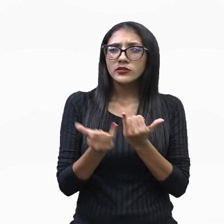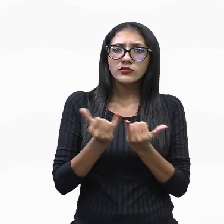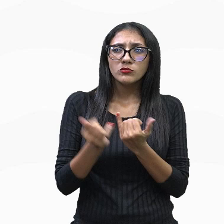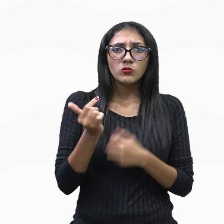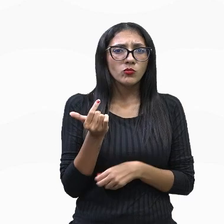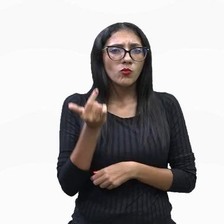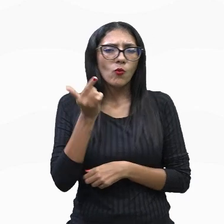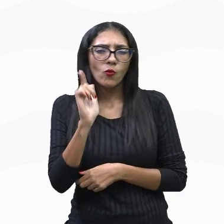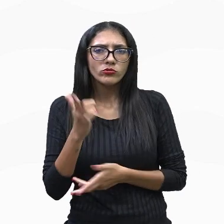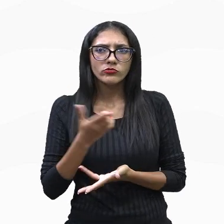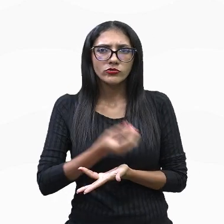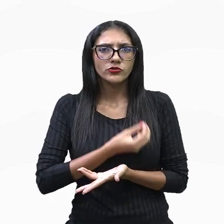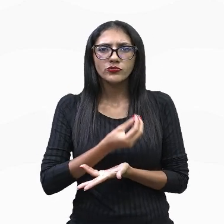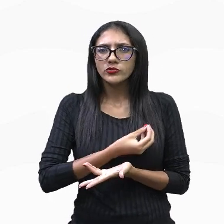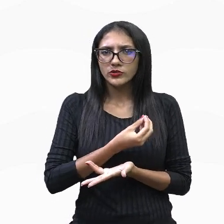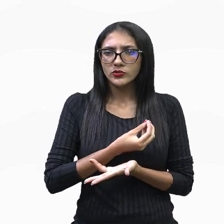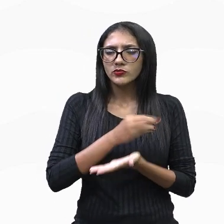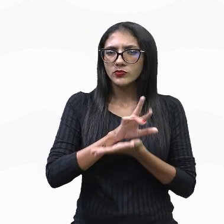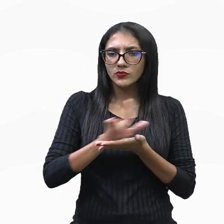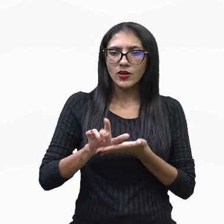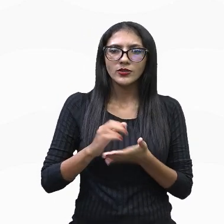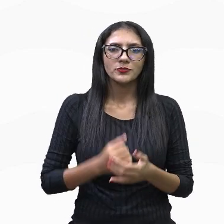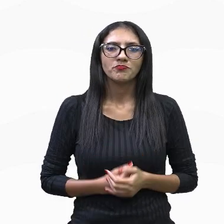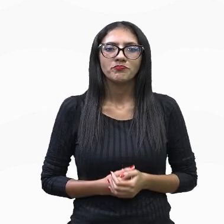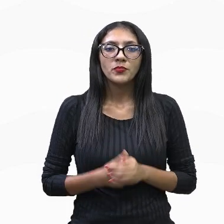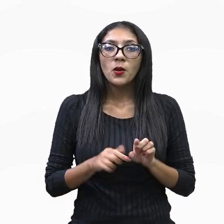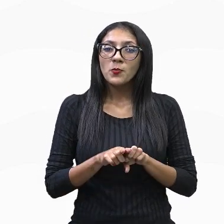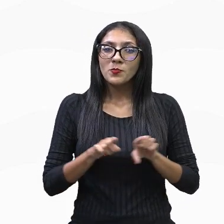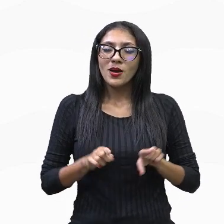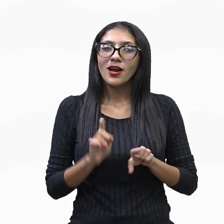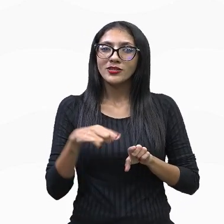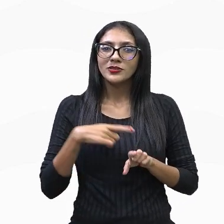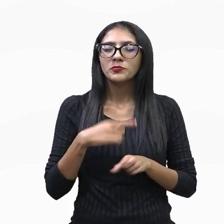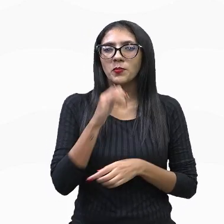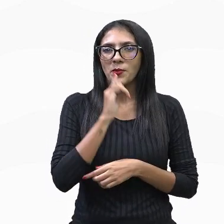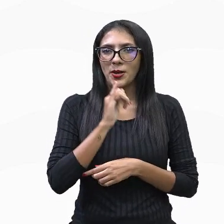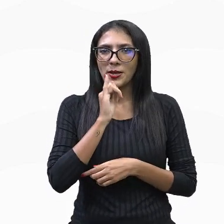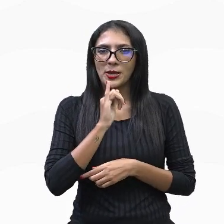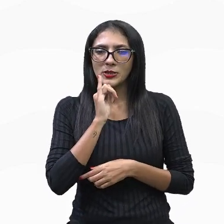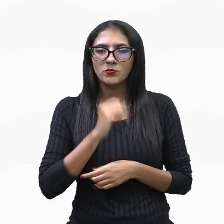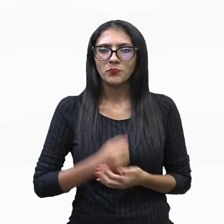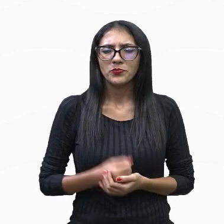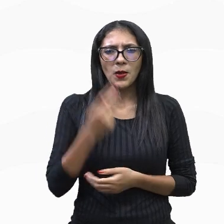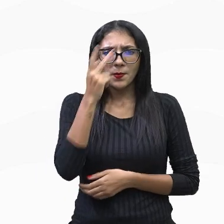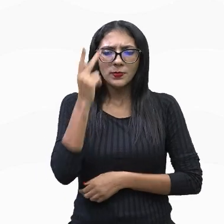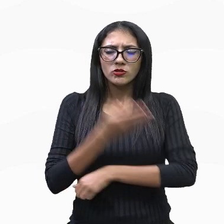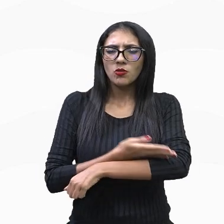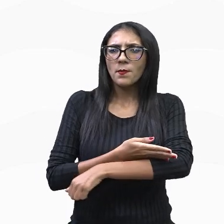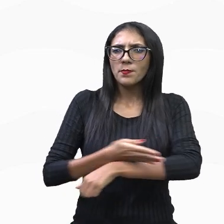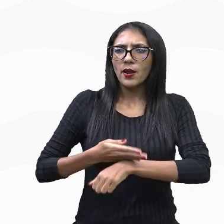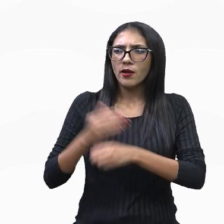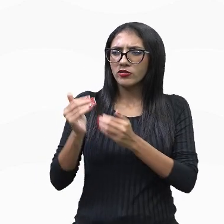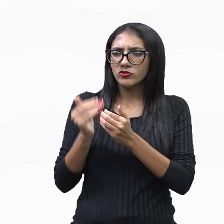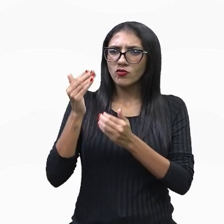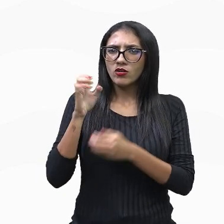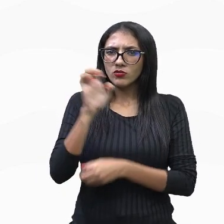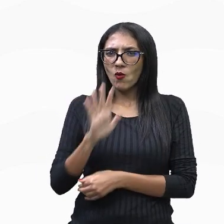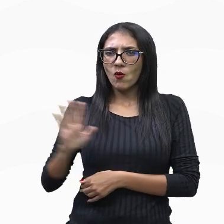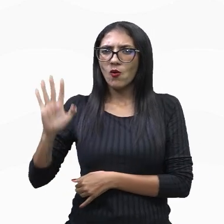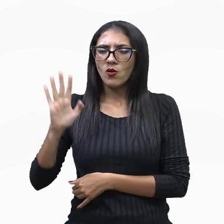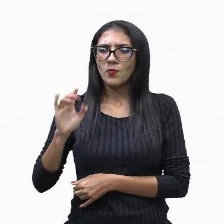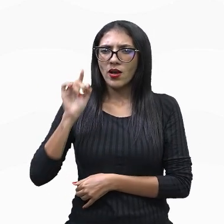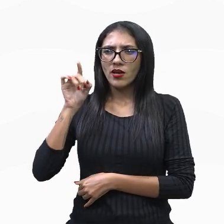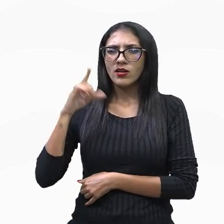Olha só que interessante isso. Nessa escala, o que acontece? O branco da Europa Ocidental assumiu o quê? Um papel